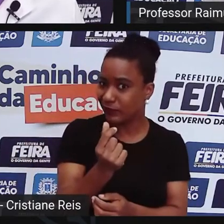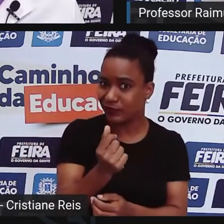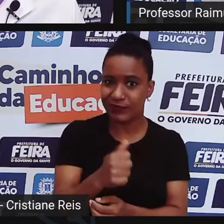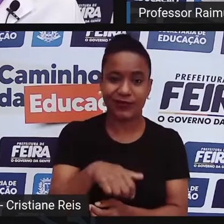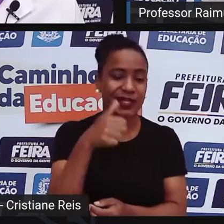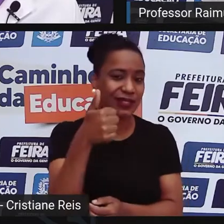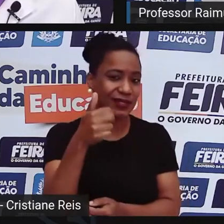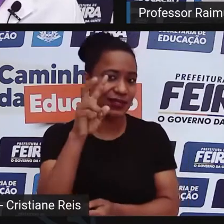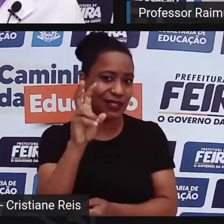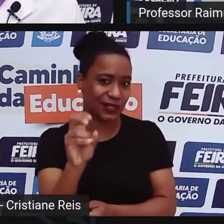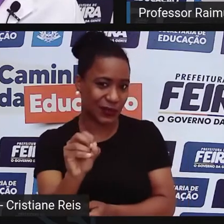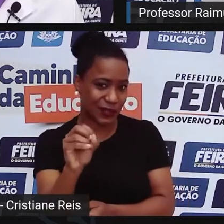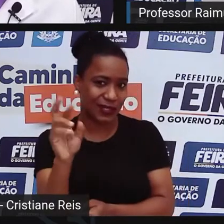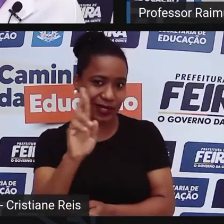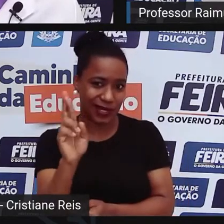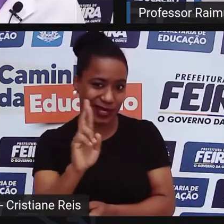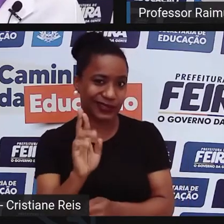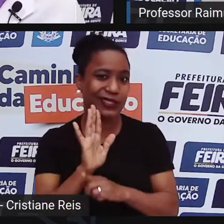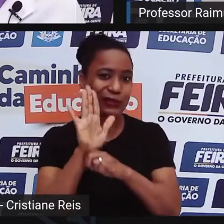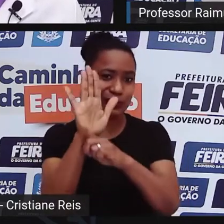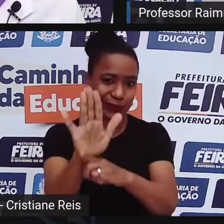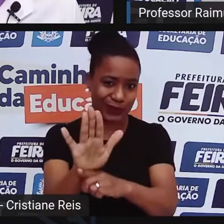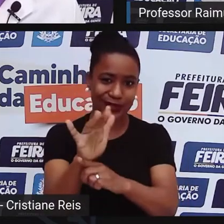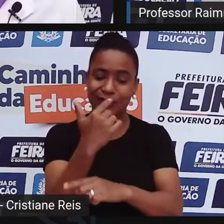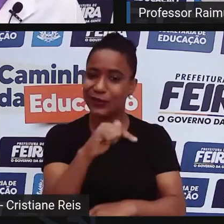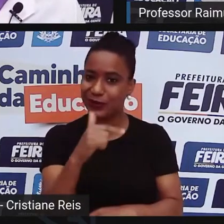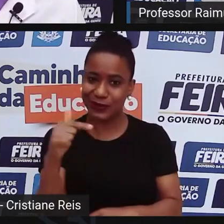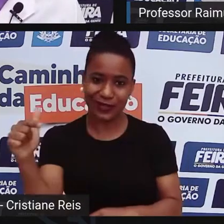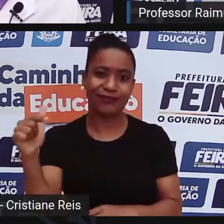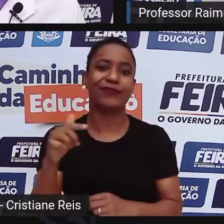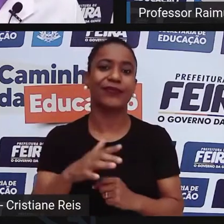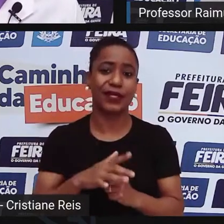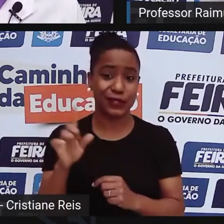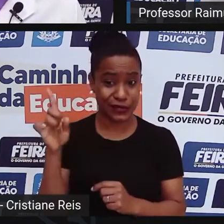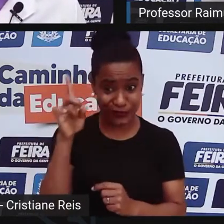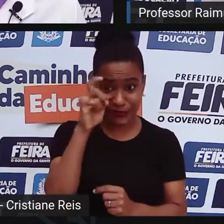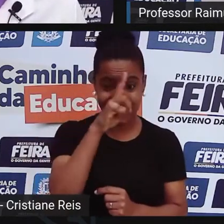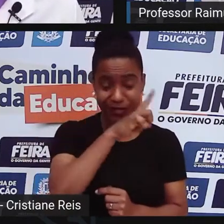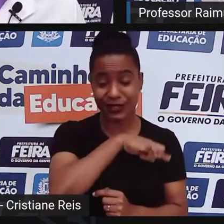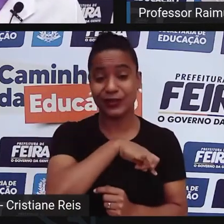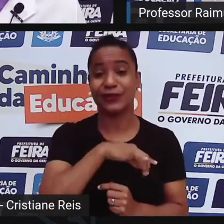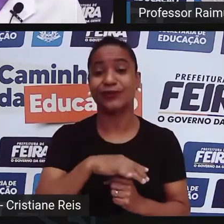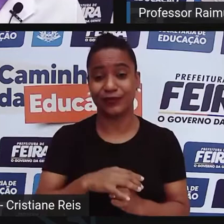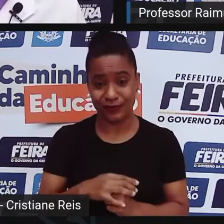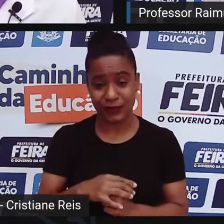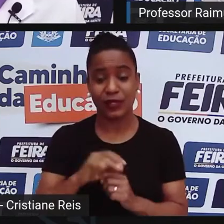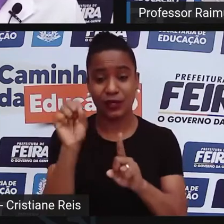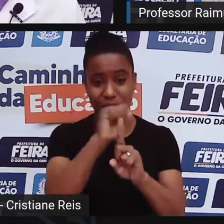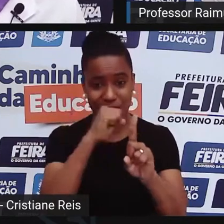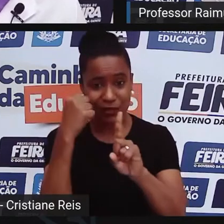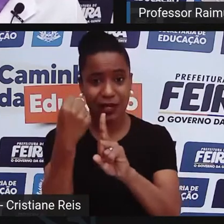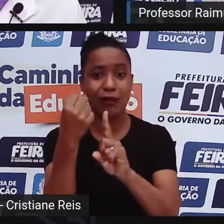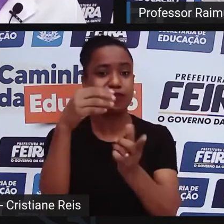para ajudar o evento. Então a gente ainda passa por muita dificuldade nessa parte social.